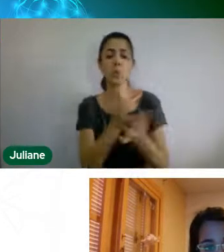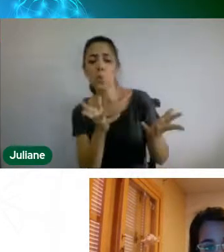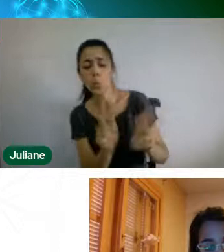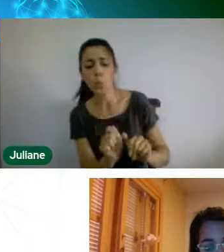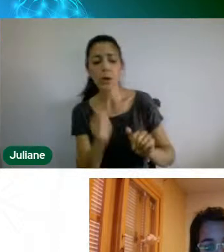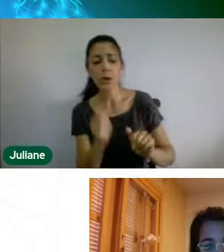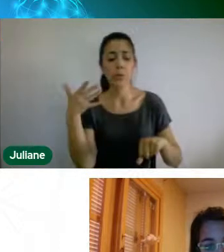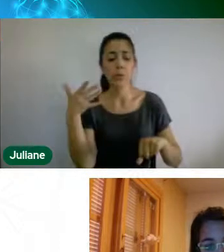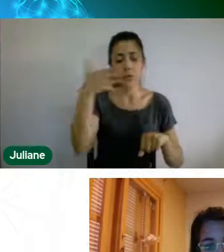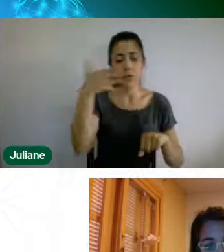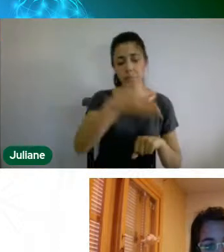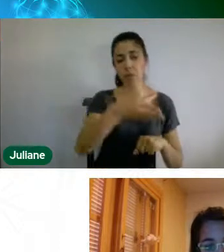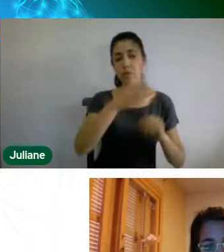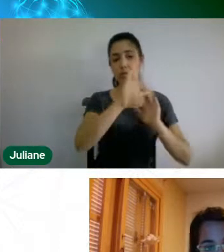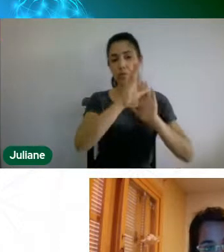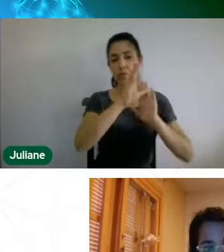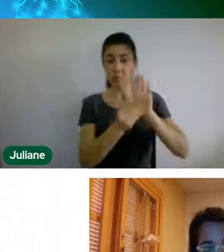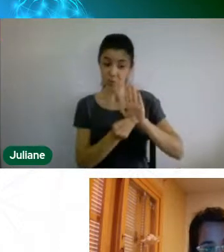Rodrigo aí estava falando,